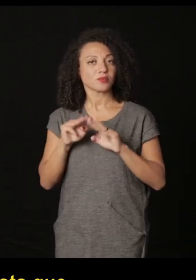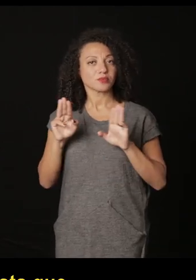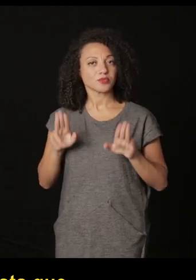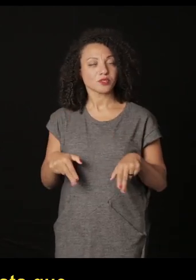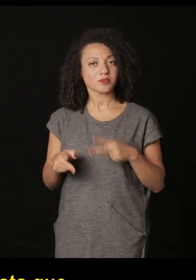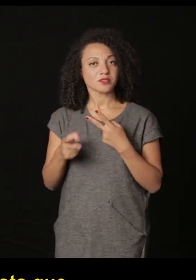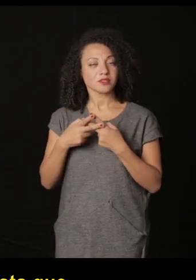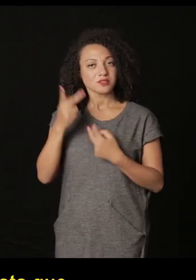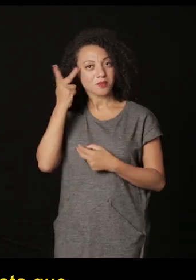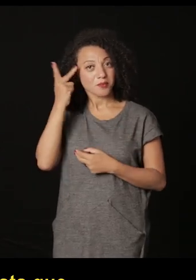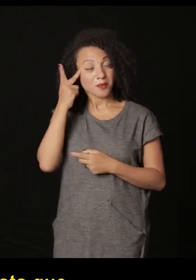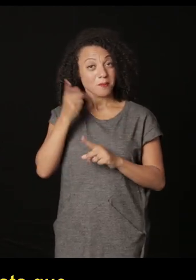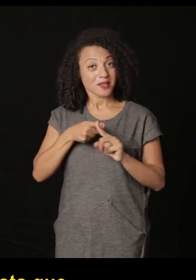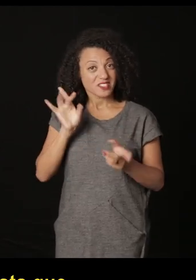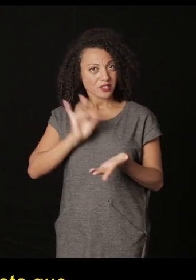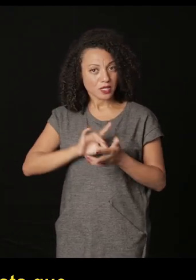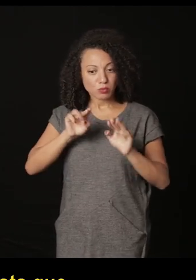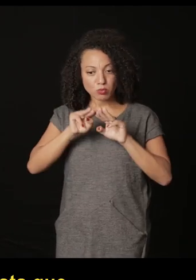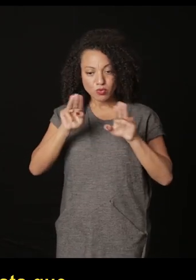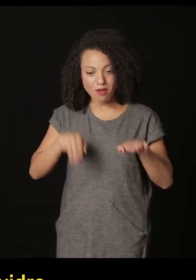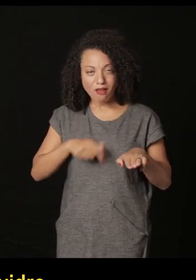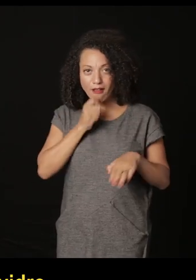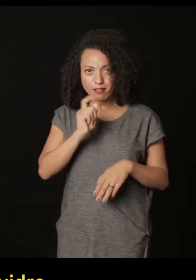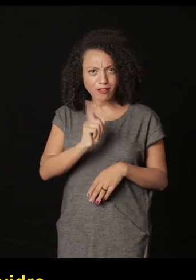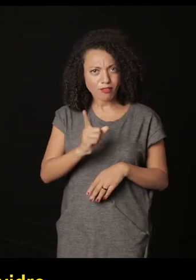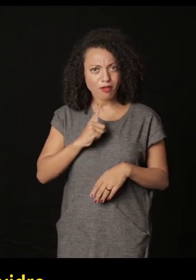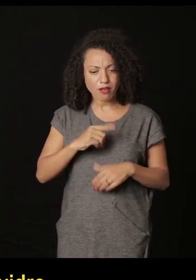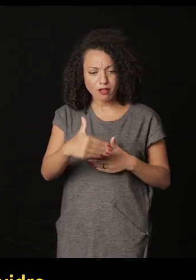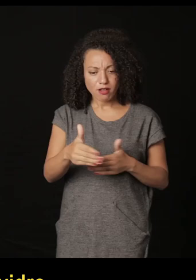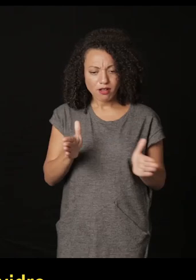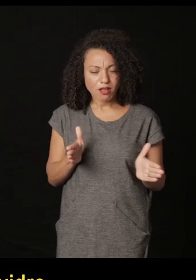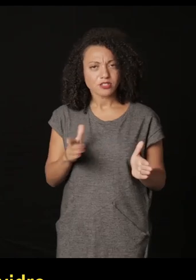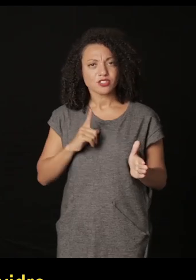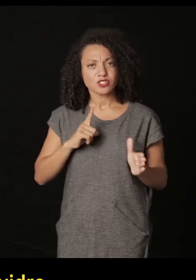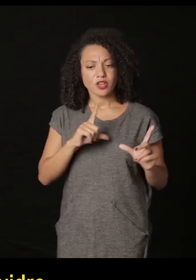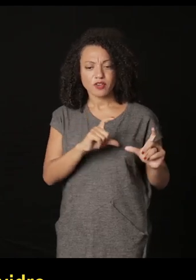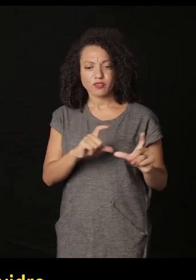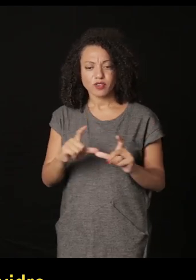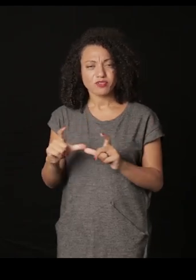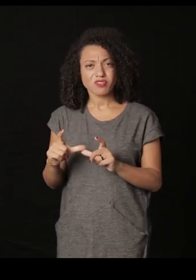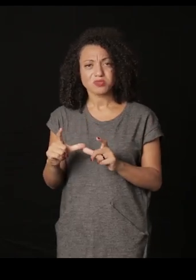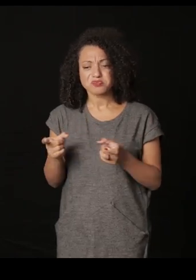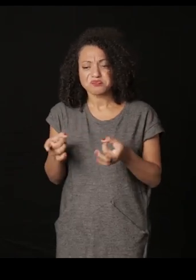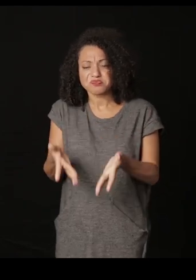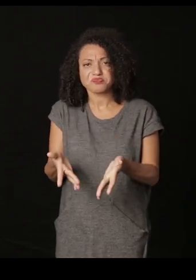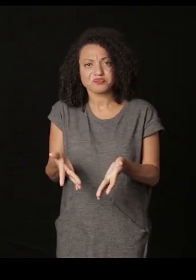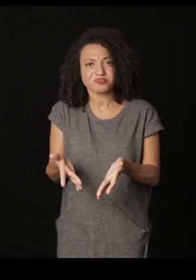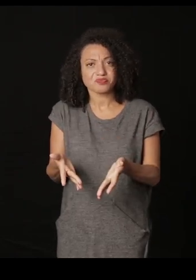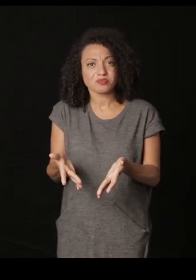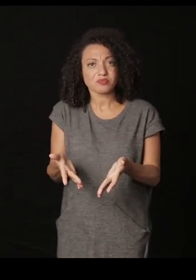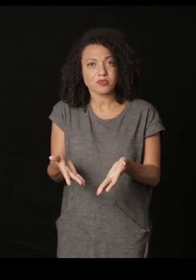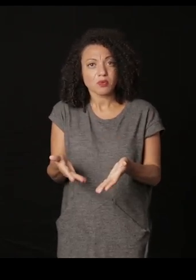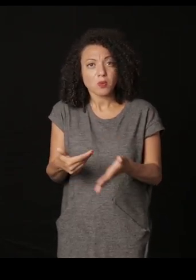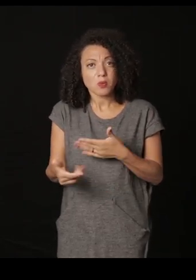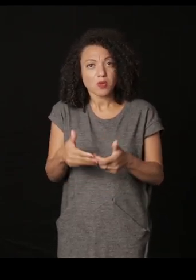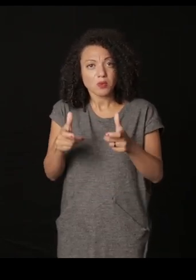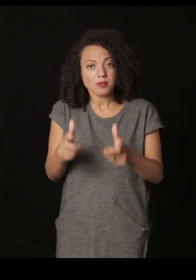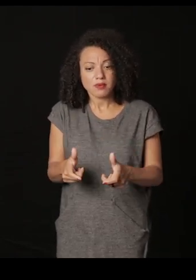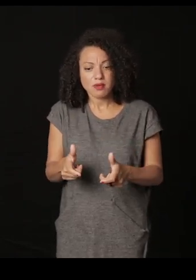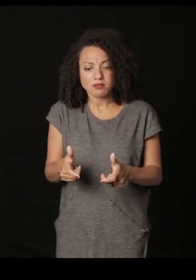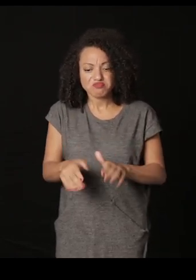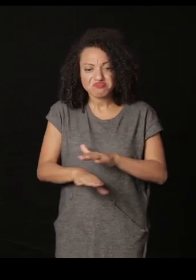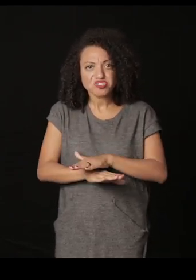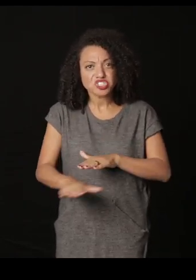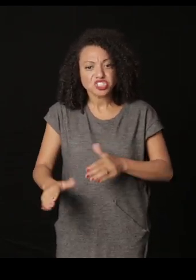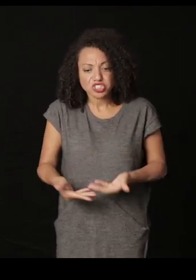Museu Penitenciário Paulista que na verdade nem museu era eram caixas de negativos de vidro abandonadas no chão